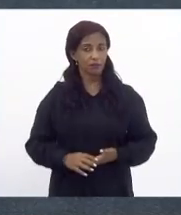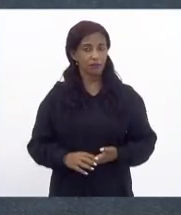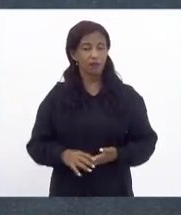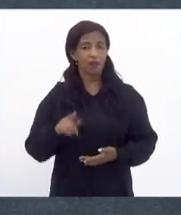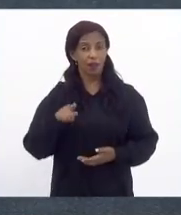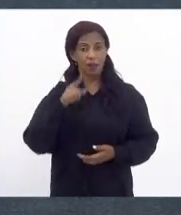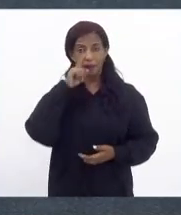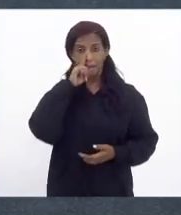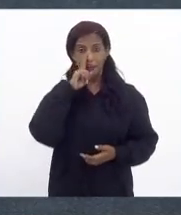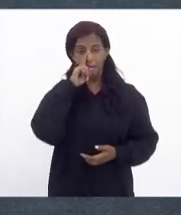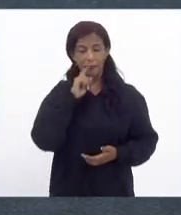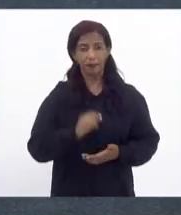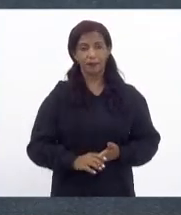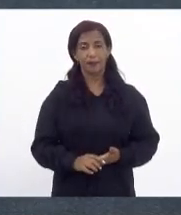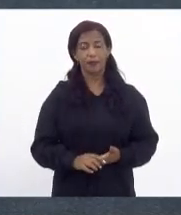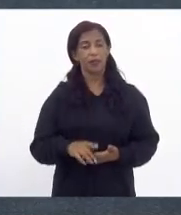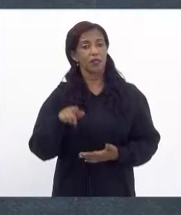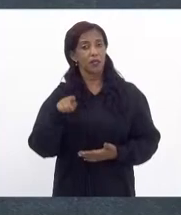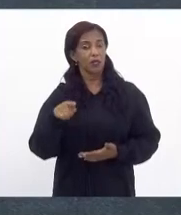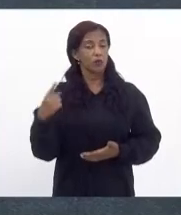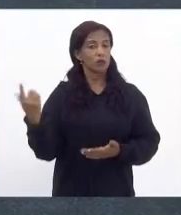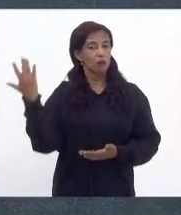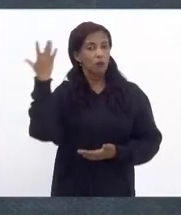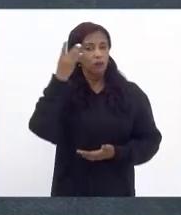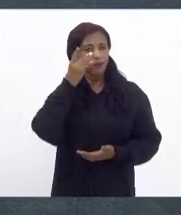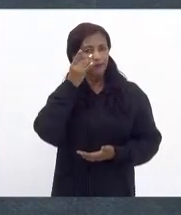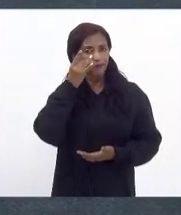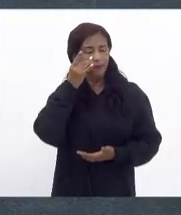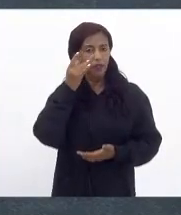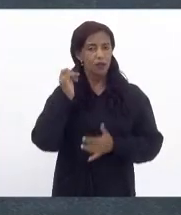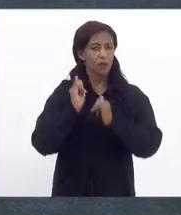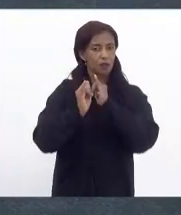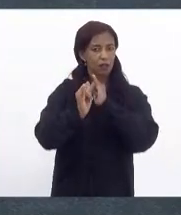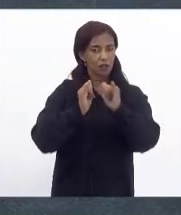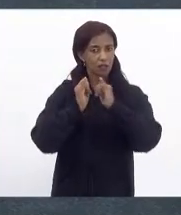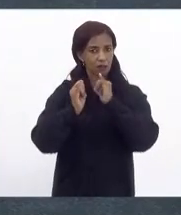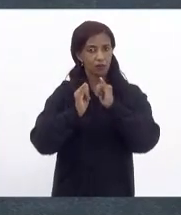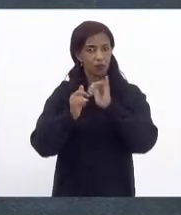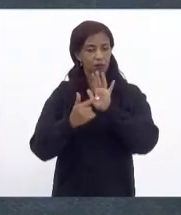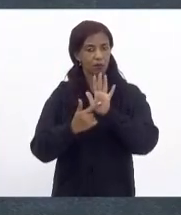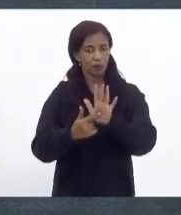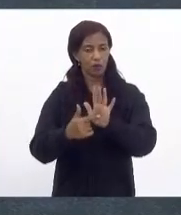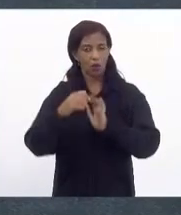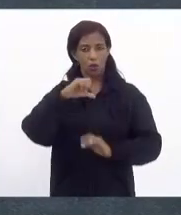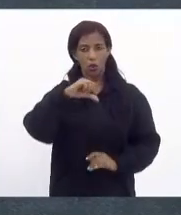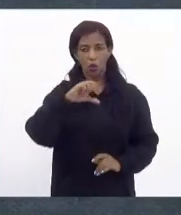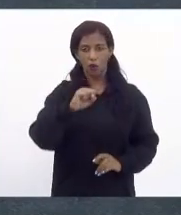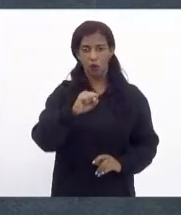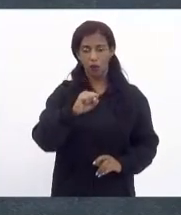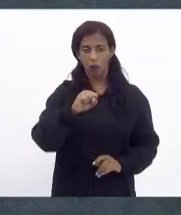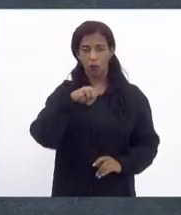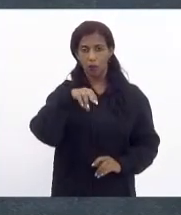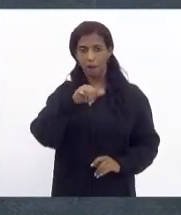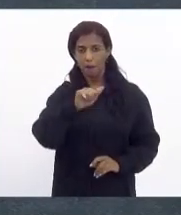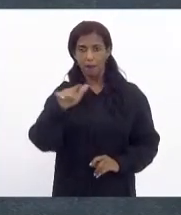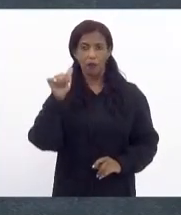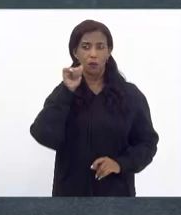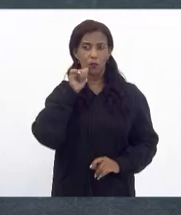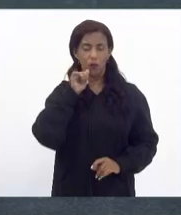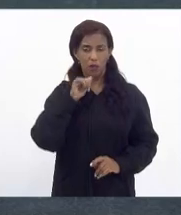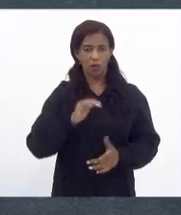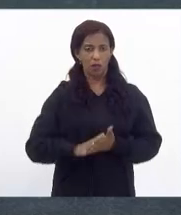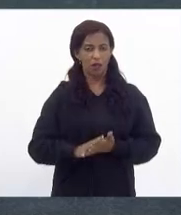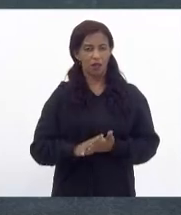elemento de risco e isso está comprovado nos dados apresentados pelo dossiê 98 mil mulheres foram